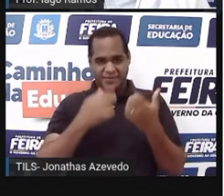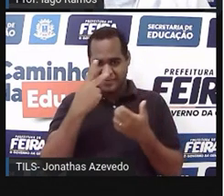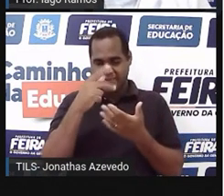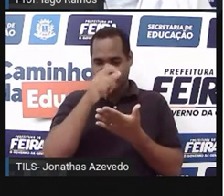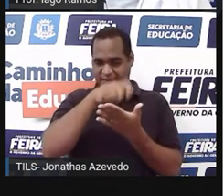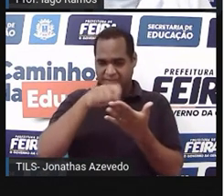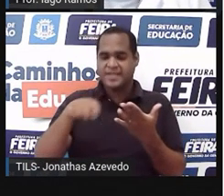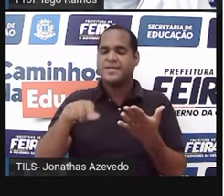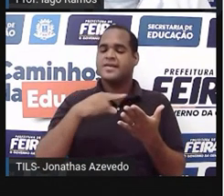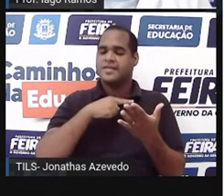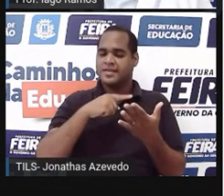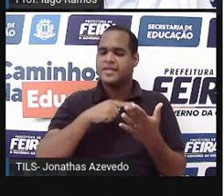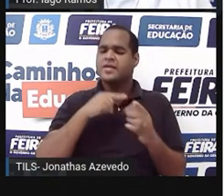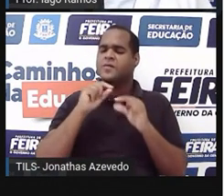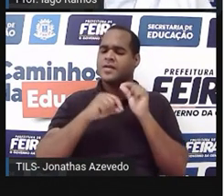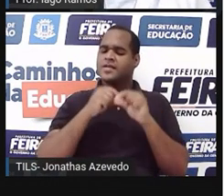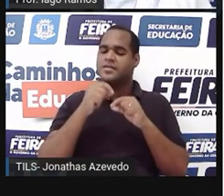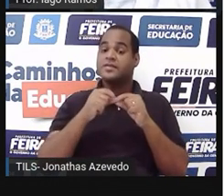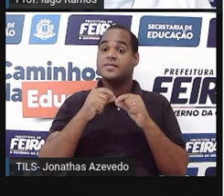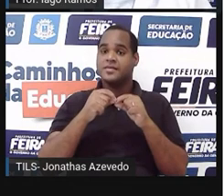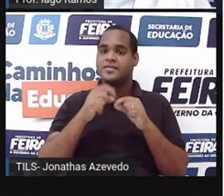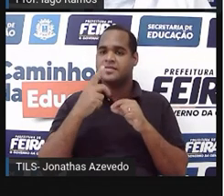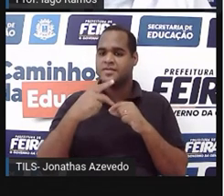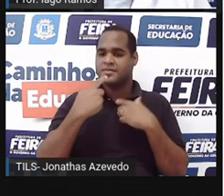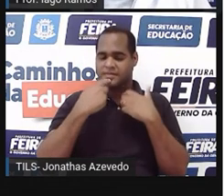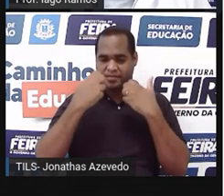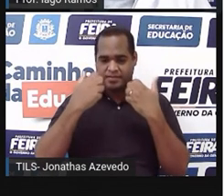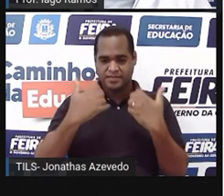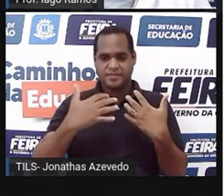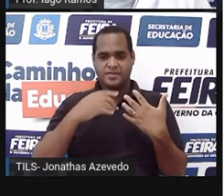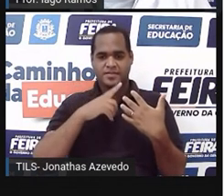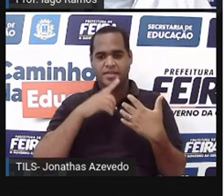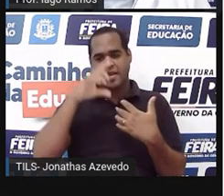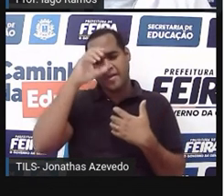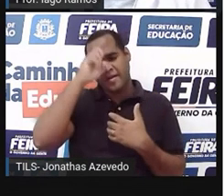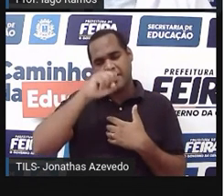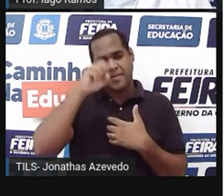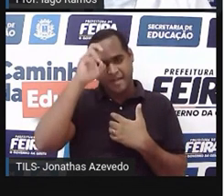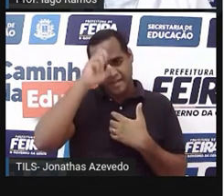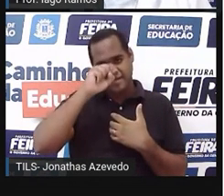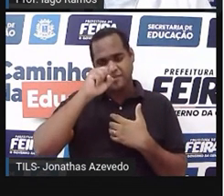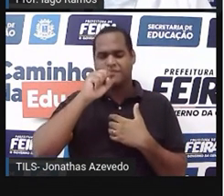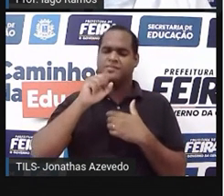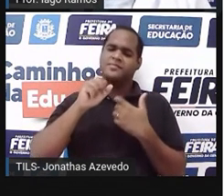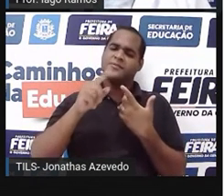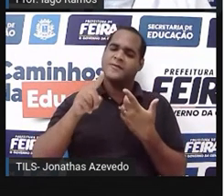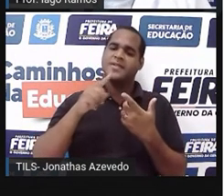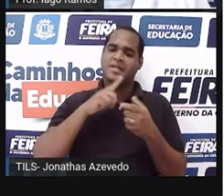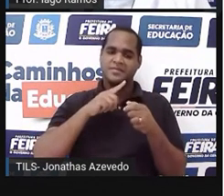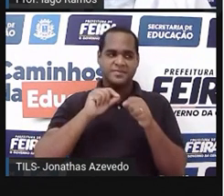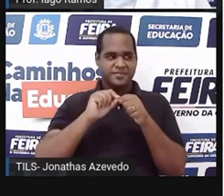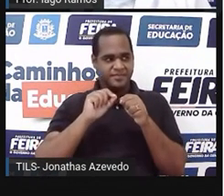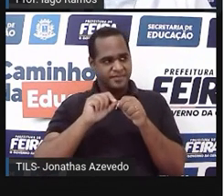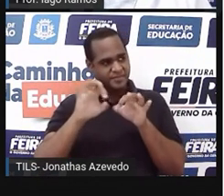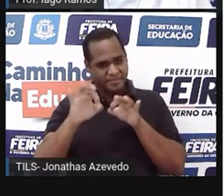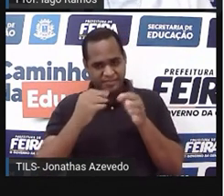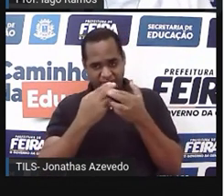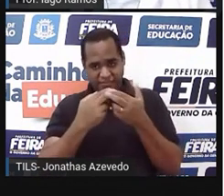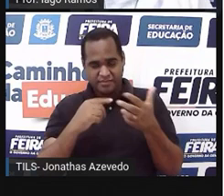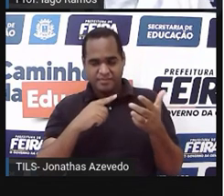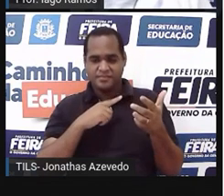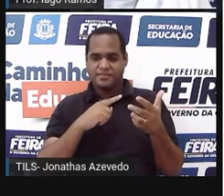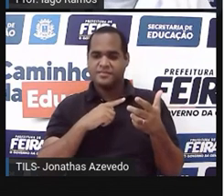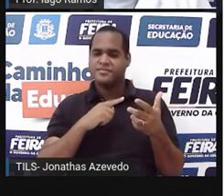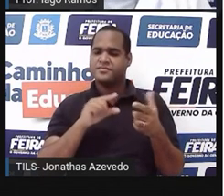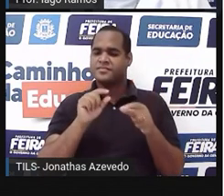comentário contando o que foi que você conseguiu aprender nessa aula, porque quando você fizer isso, tá bom? Você